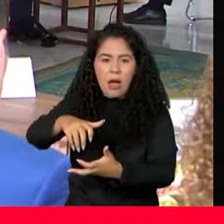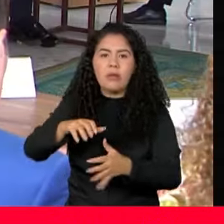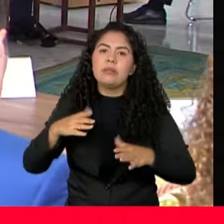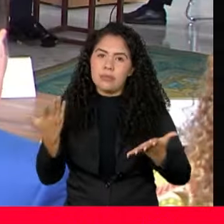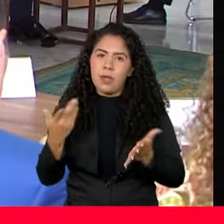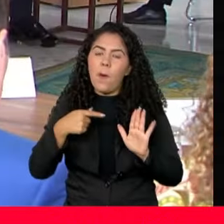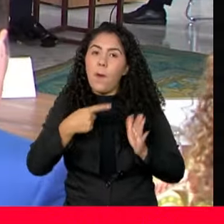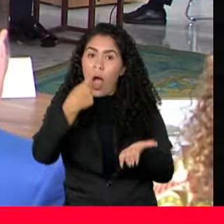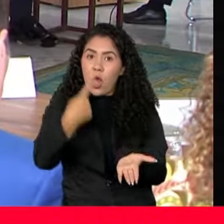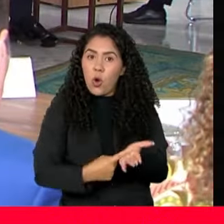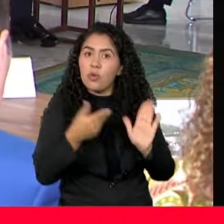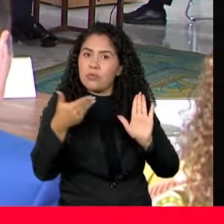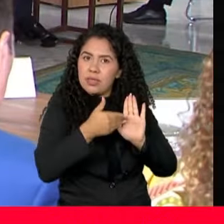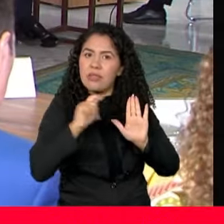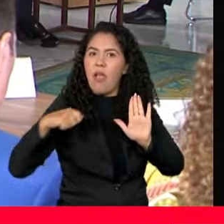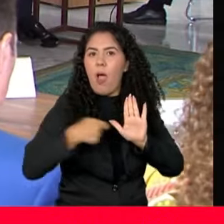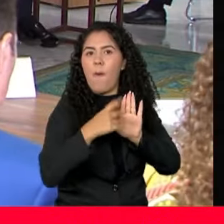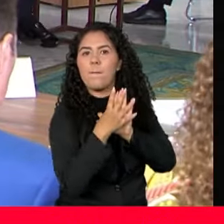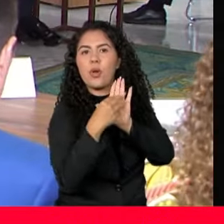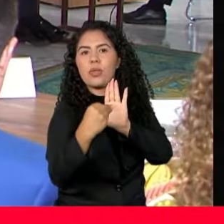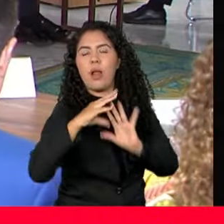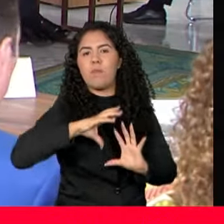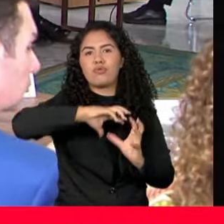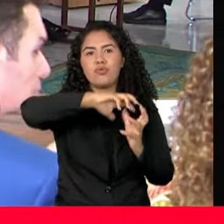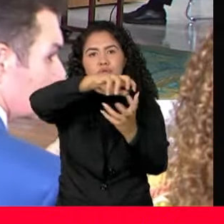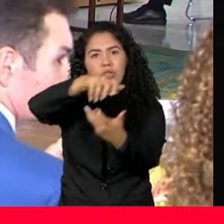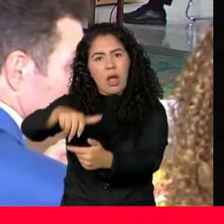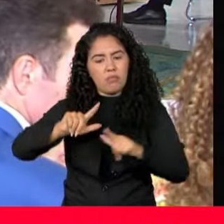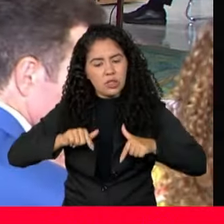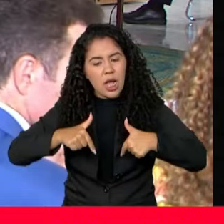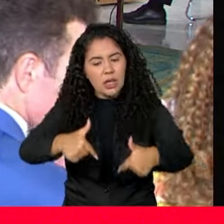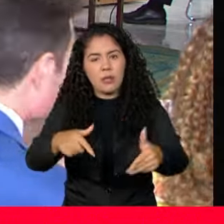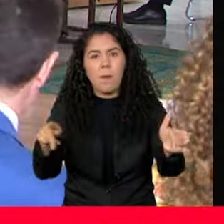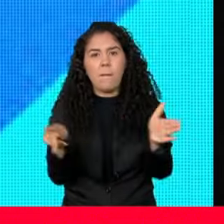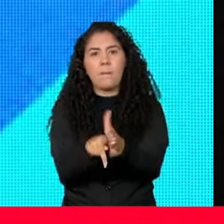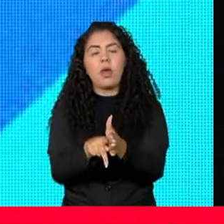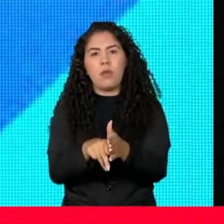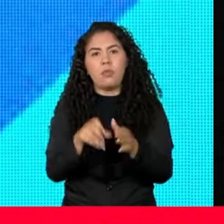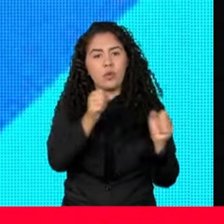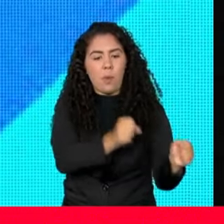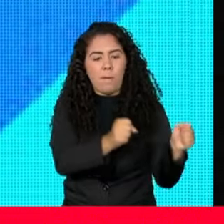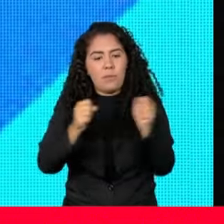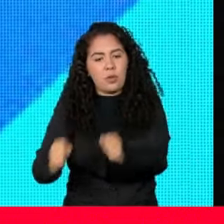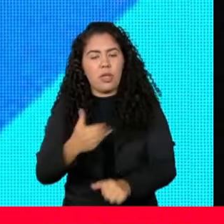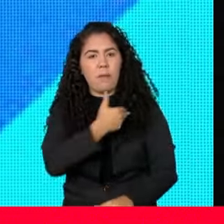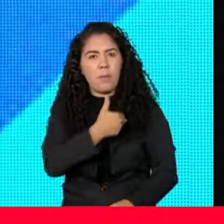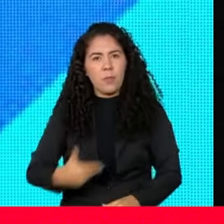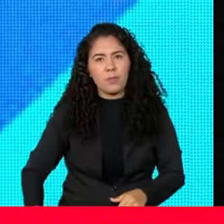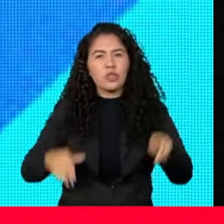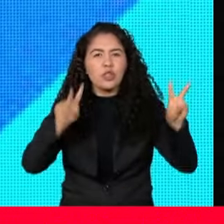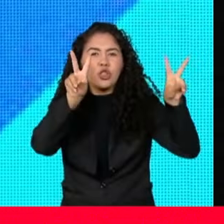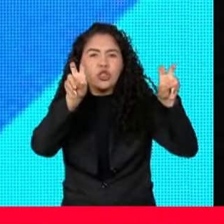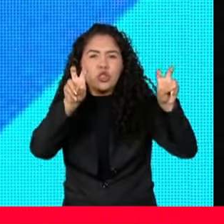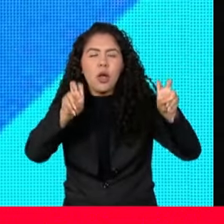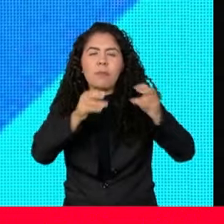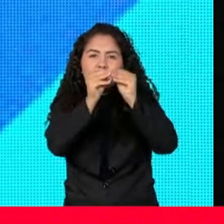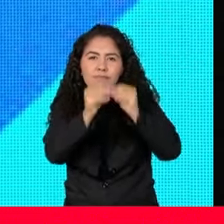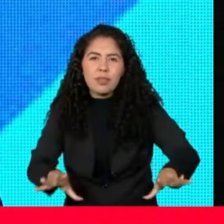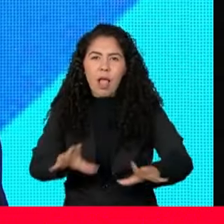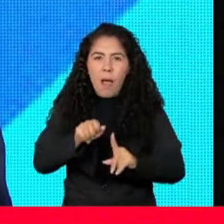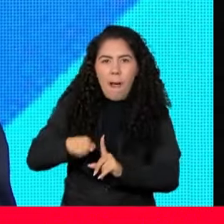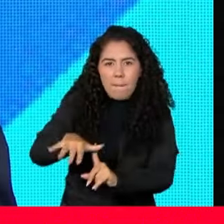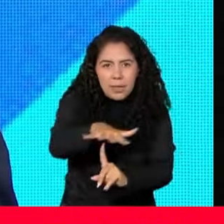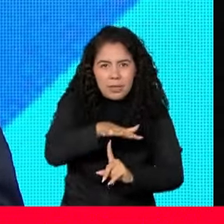vai ser um exemplo mundial de atuação do poder público em tragédias ambientais. E a terceira